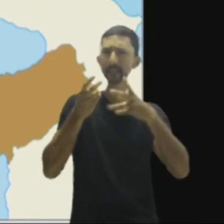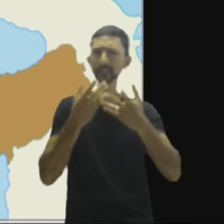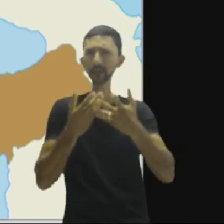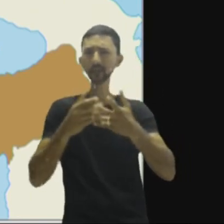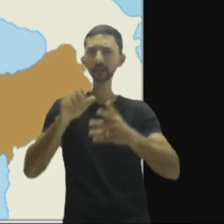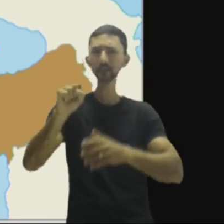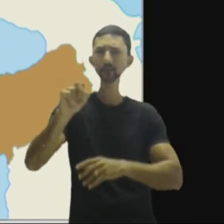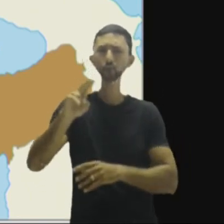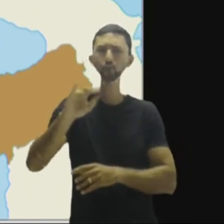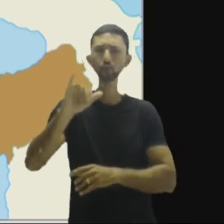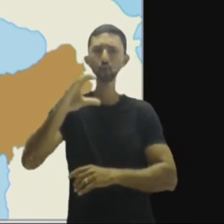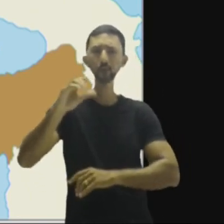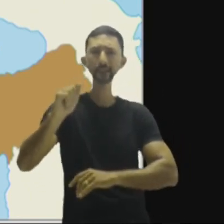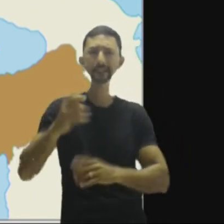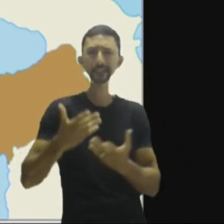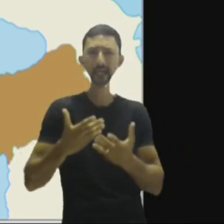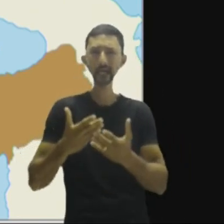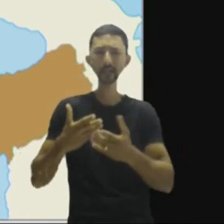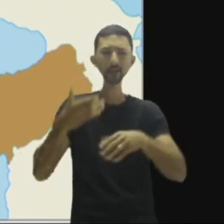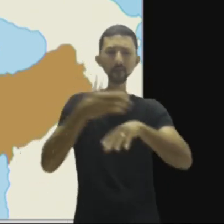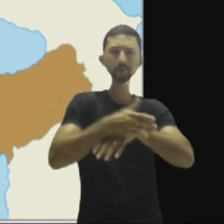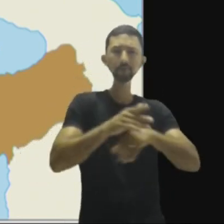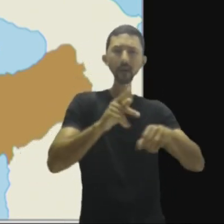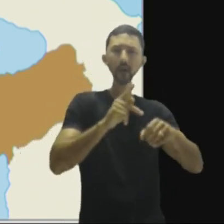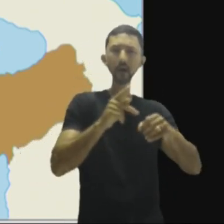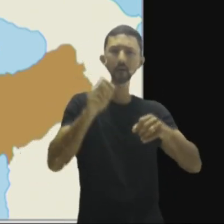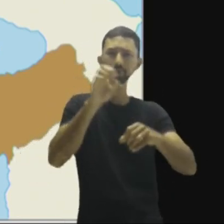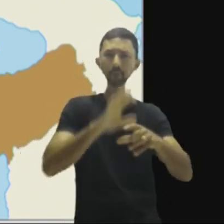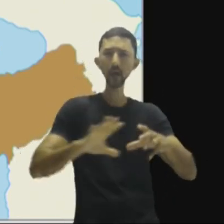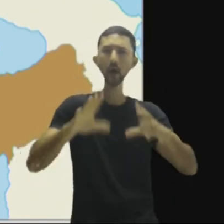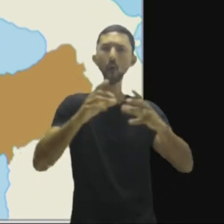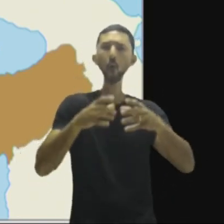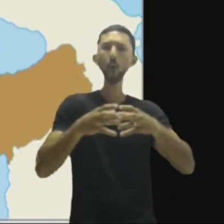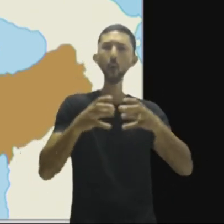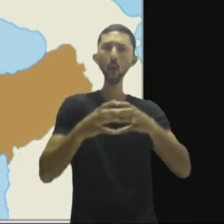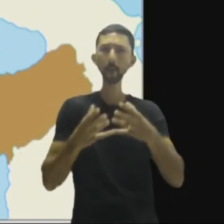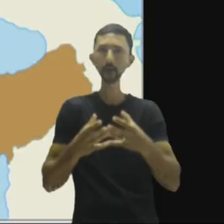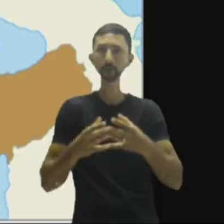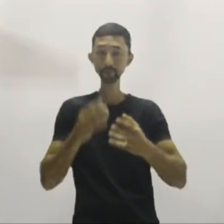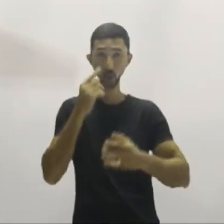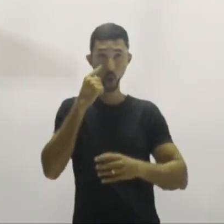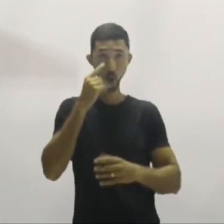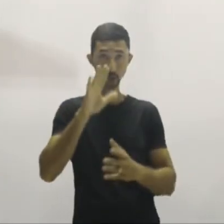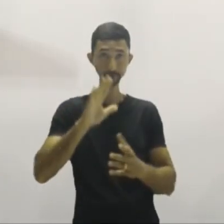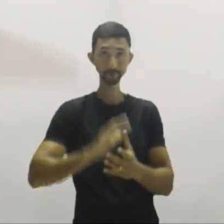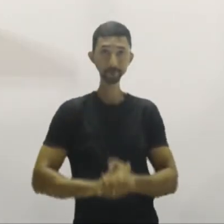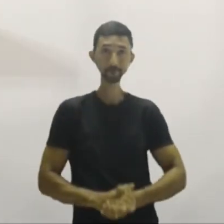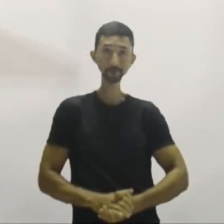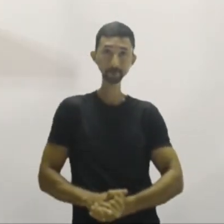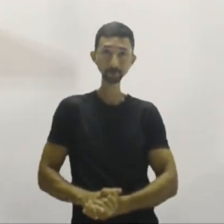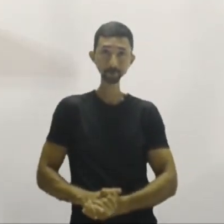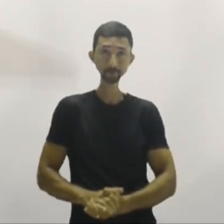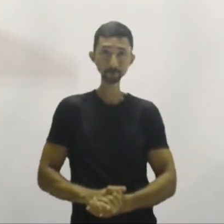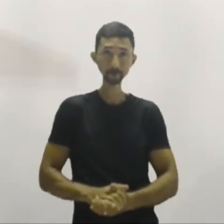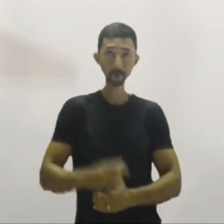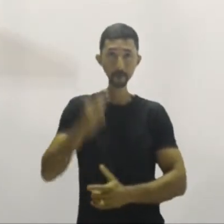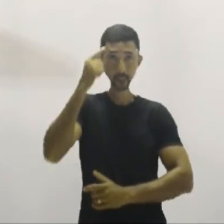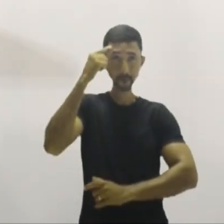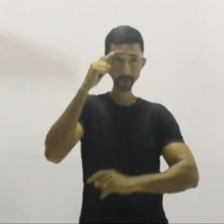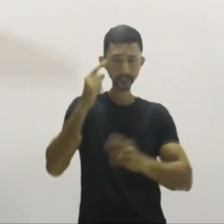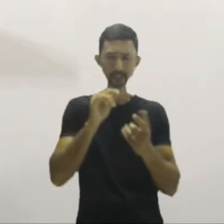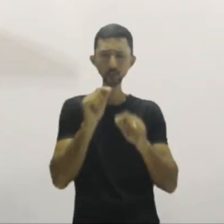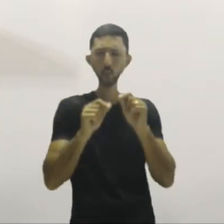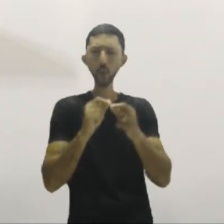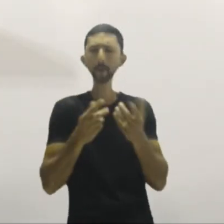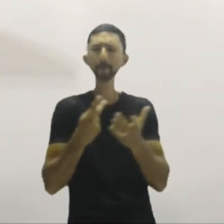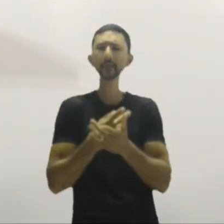Suíça não está na União Europeia e esses outros países. Olha pra cá, aluno, pensa comigo. Pensa